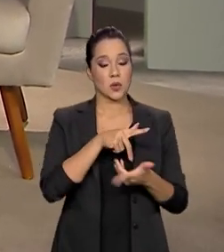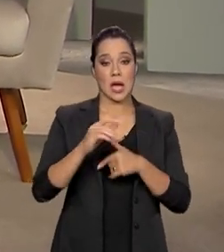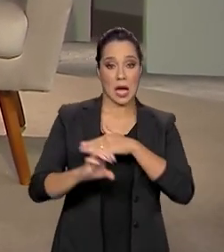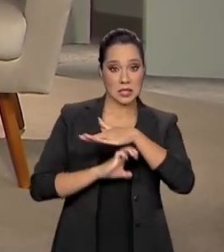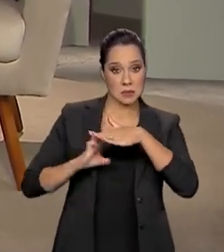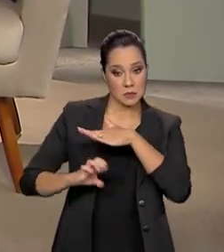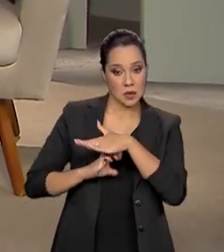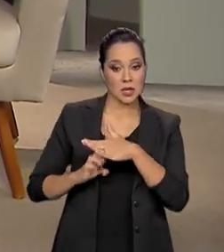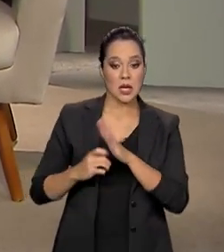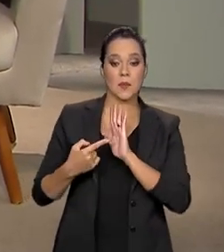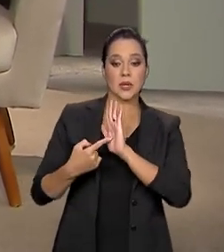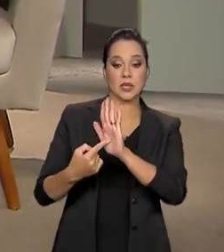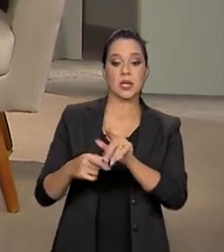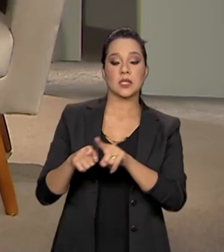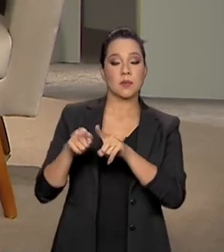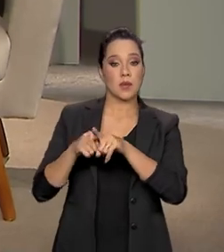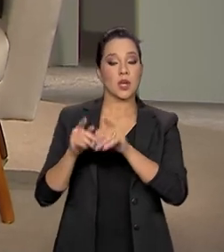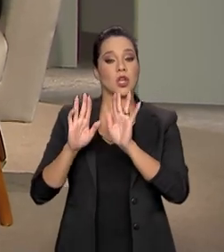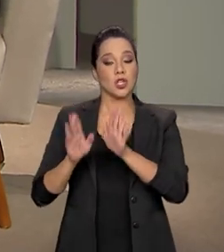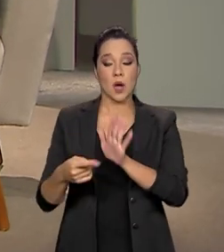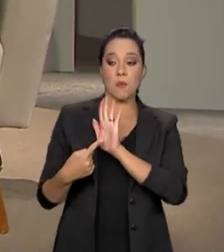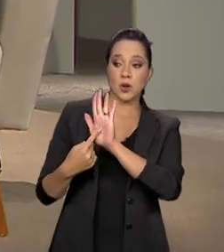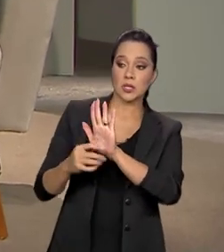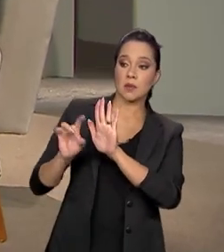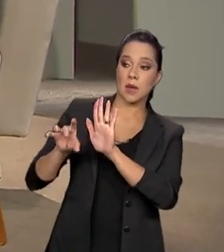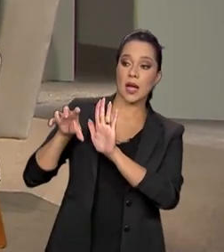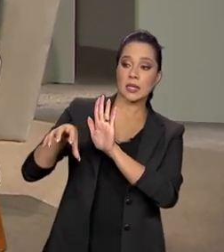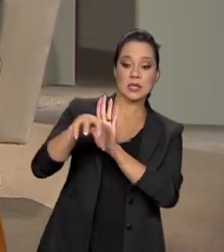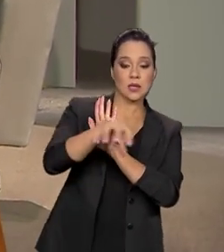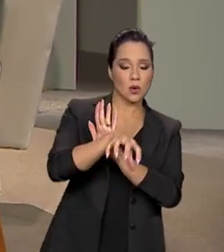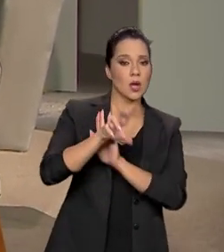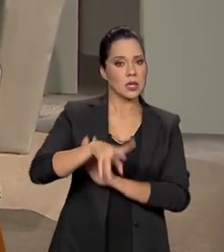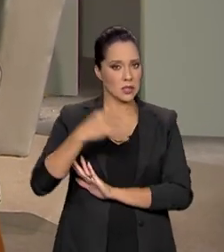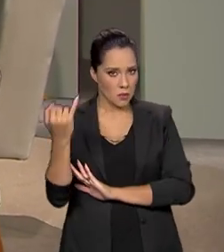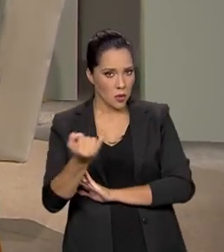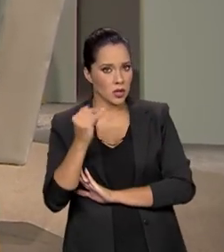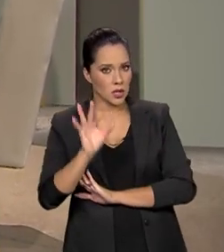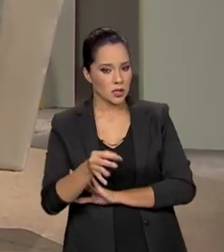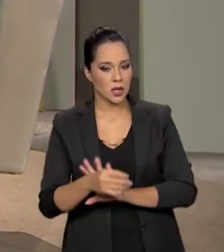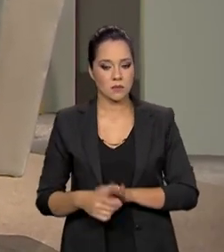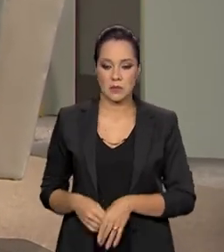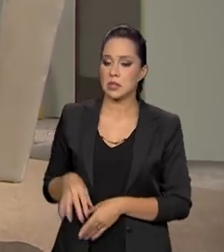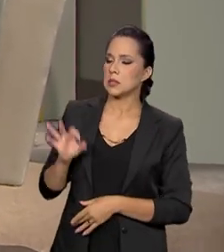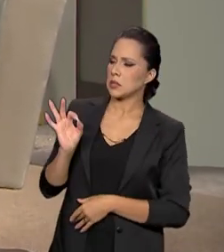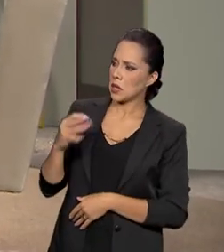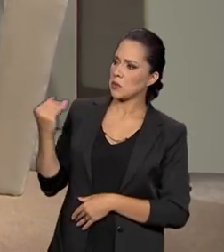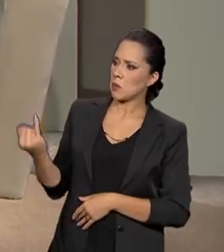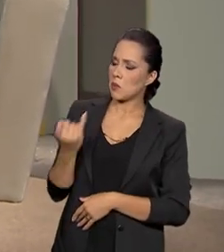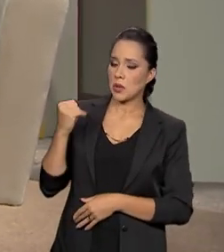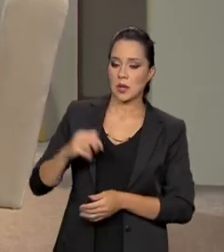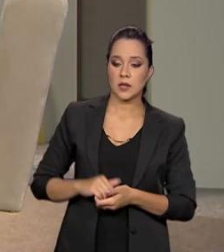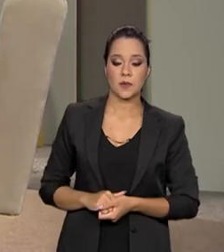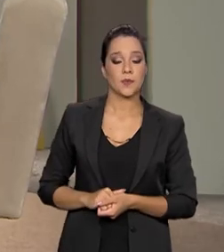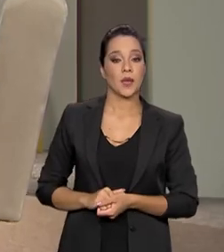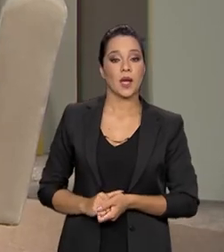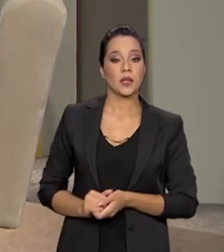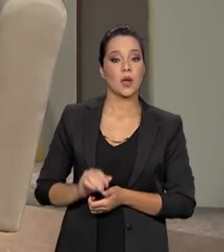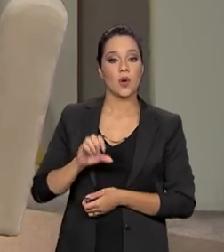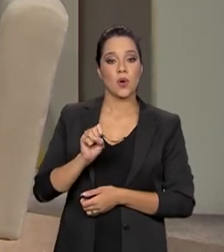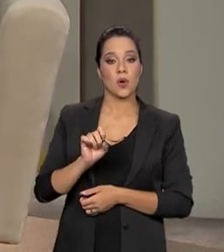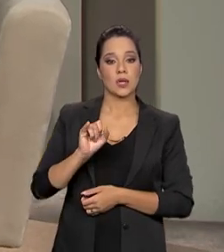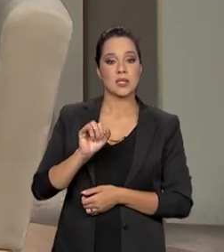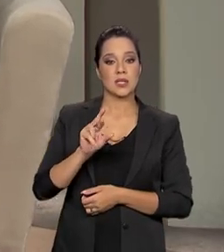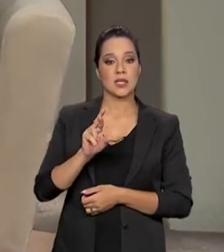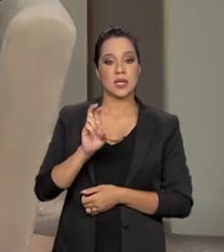empresas apresentando os seus inventários para cada setor. Fundamental isso? Fundamental. O Sirene MCTI é